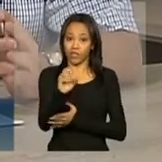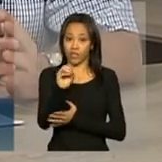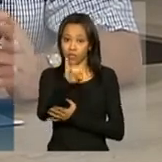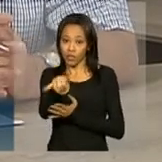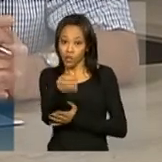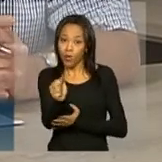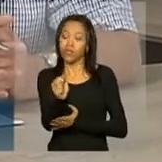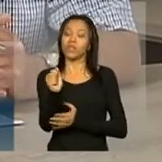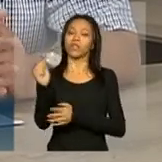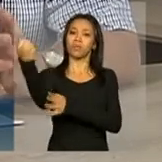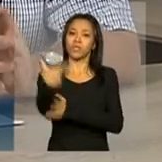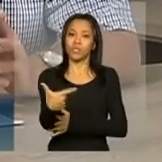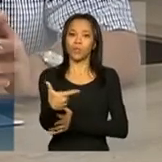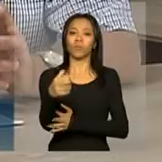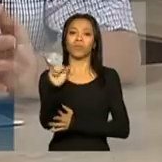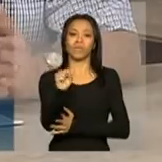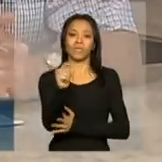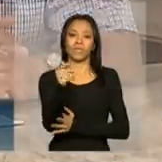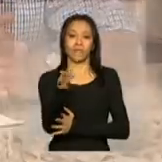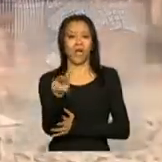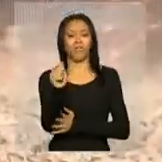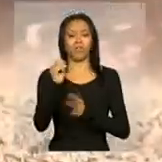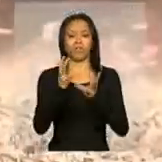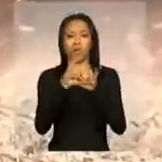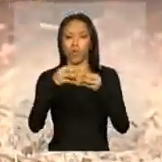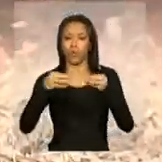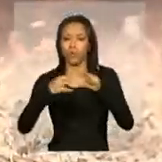segunda safra. Ou de algodão ou de milho.